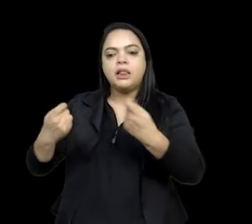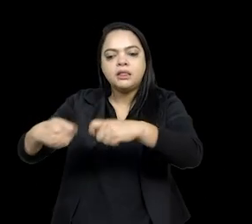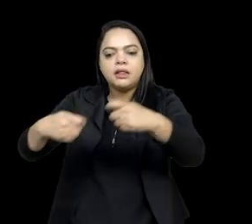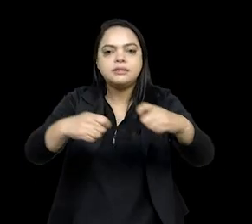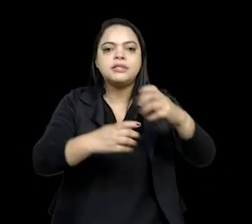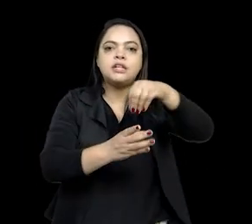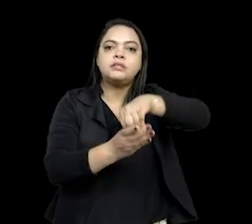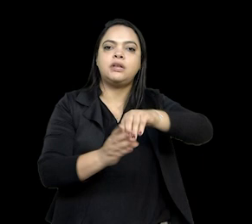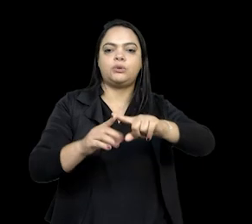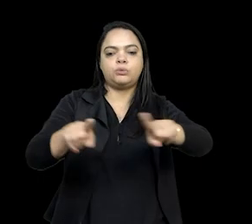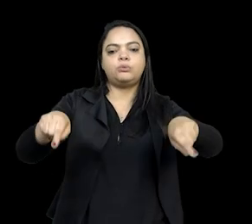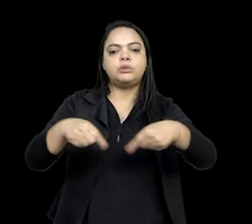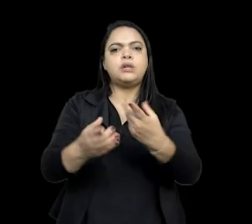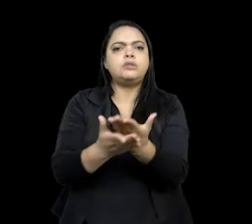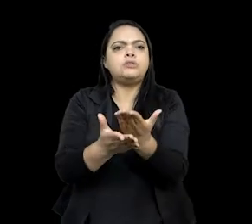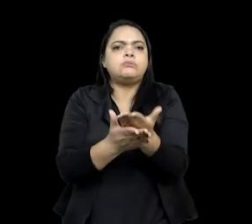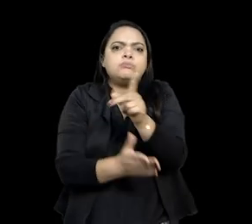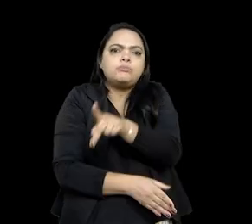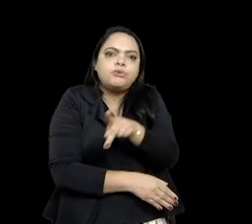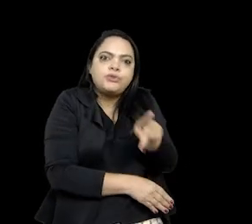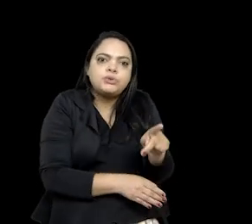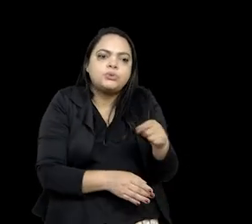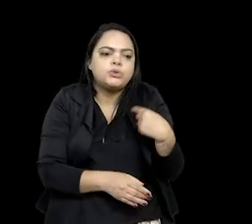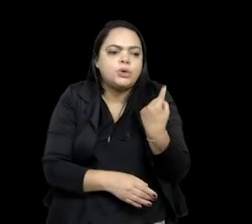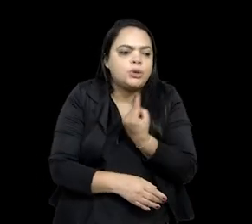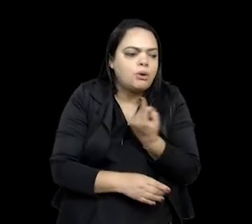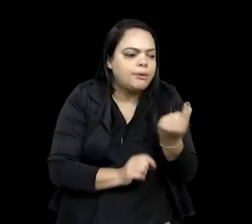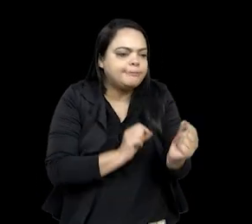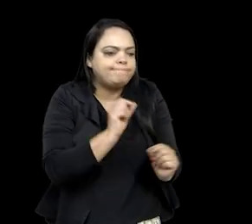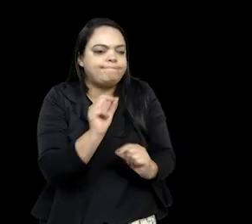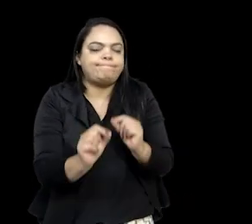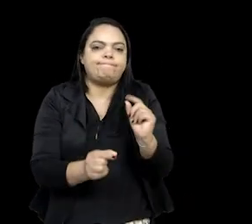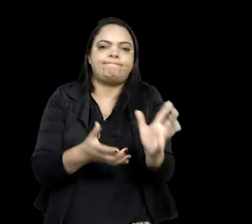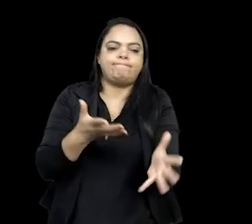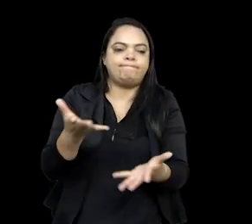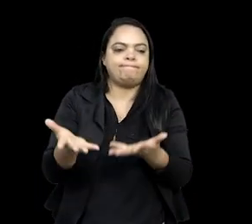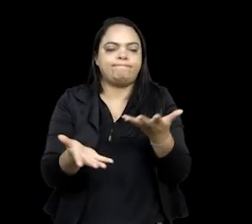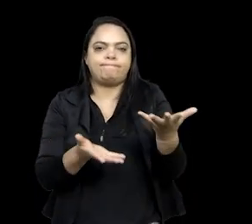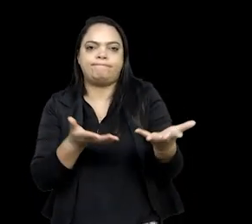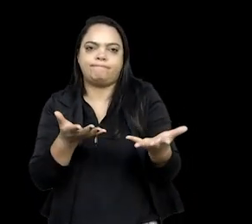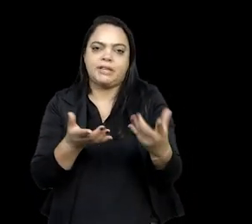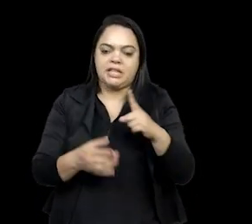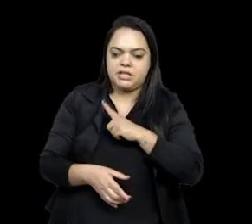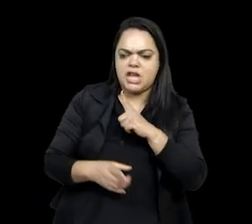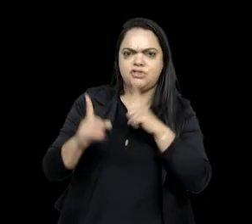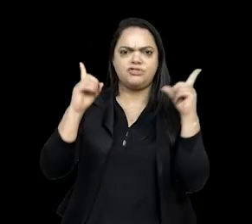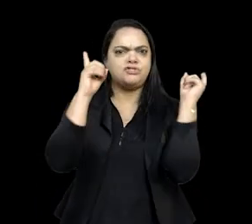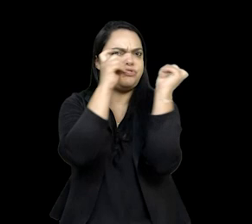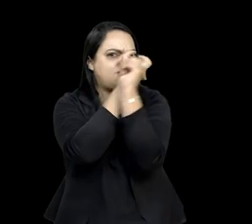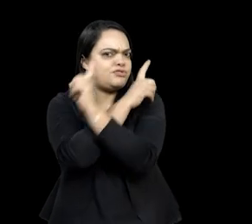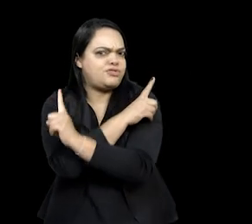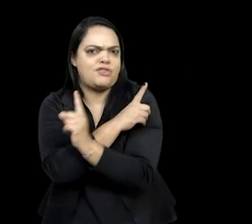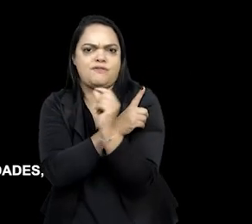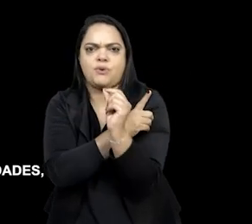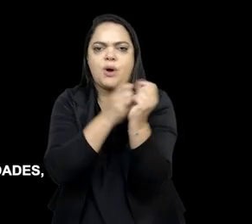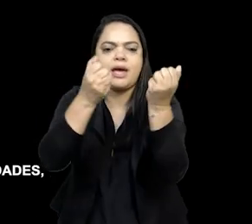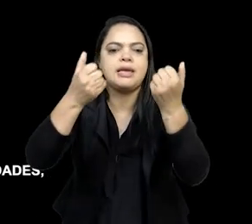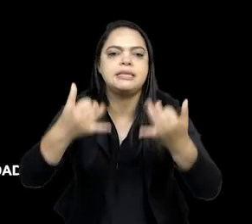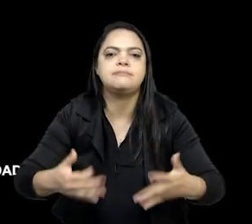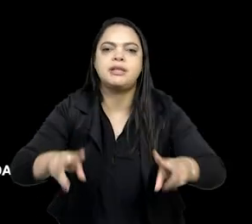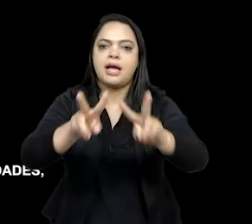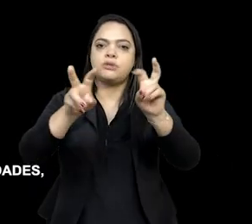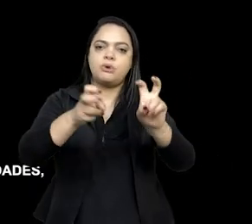da sala de aula. Então, como professoras, a gente sempre lidava com dificuldades em tratar da temática